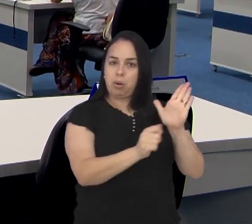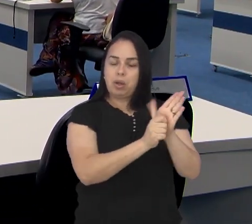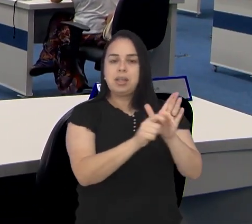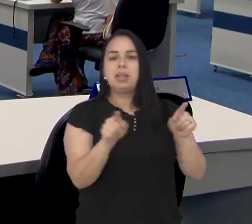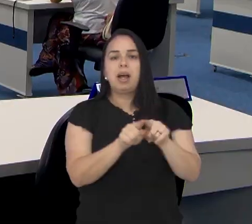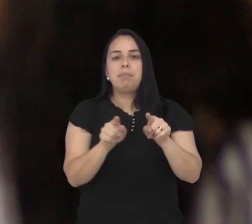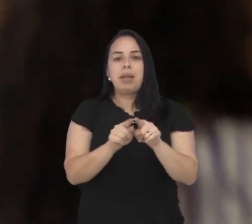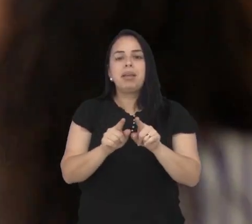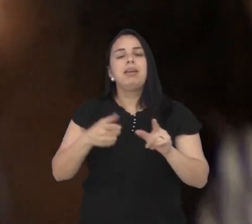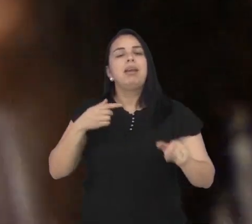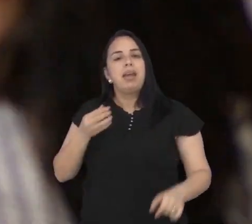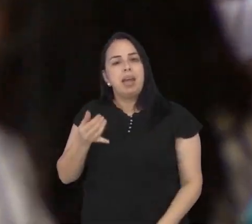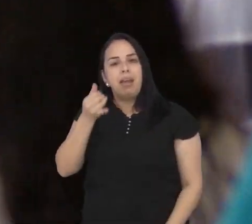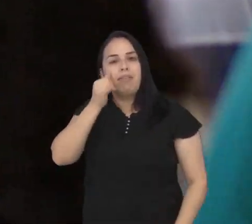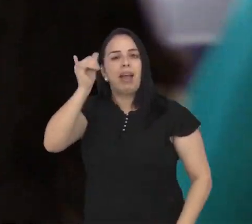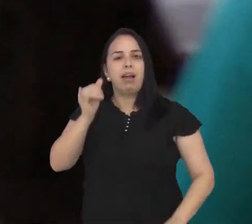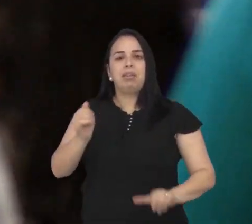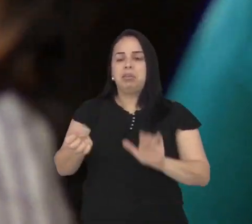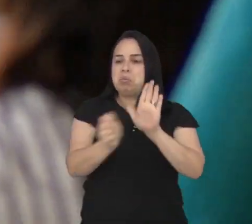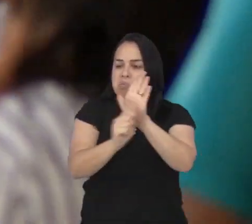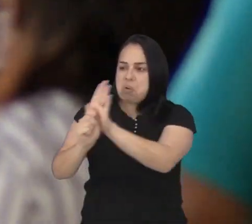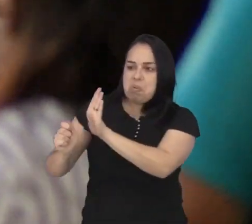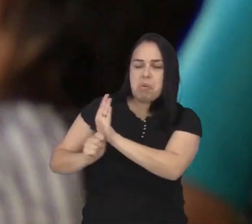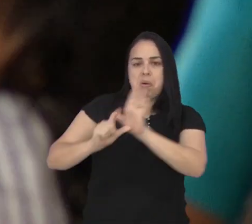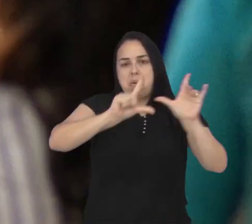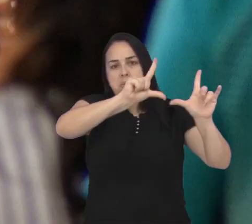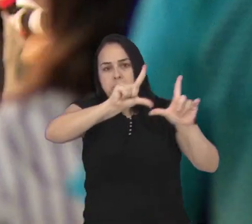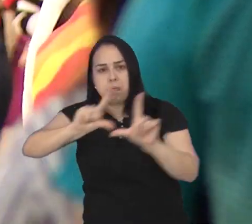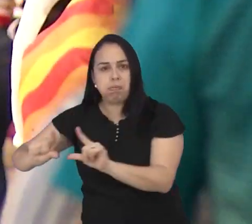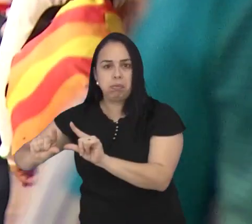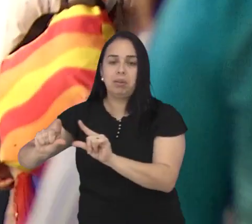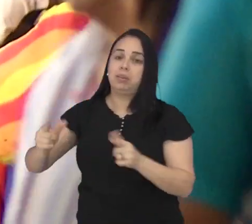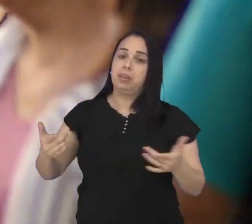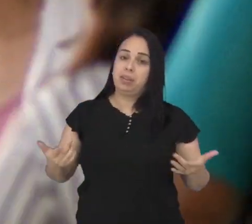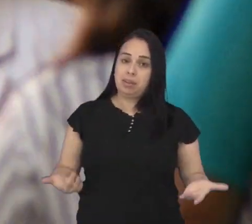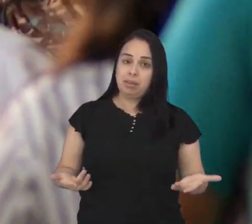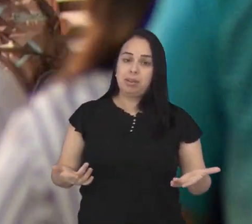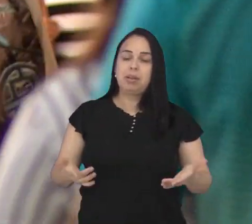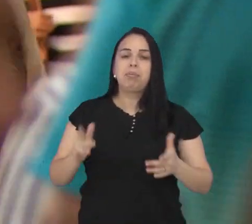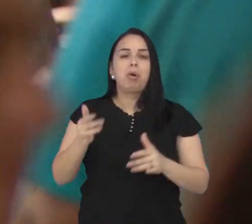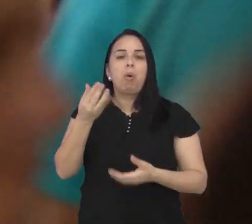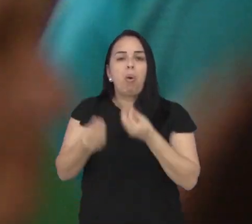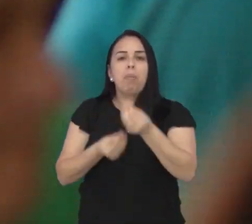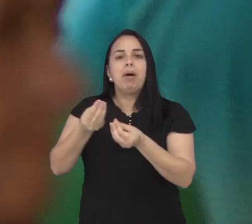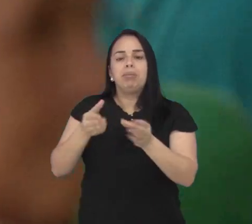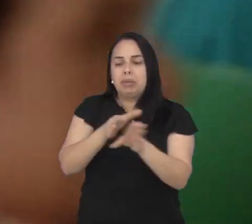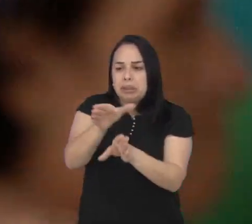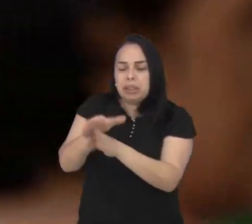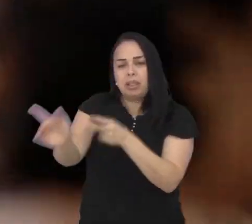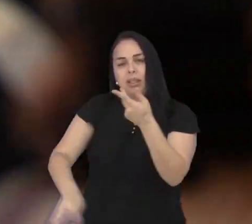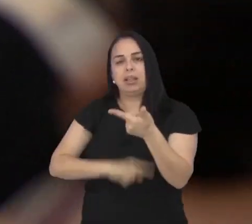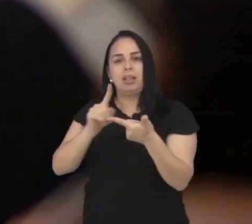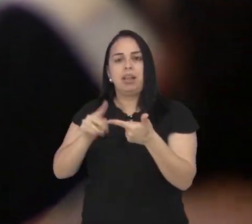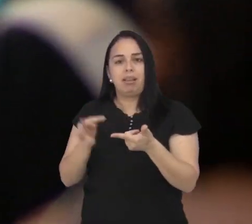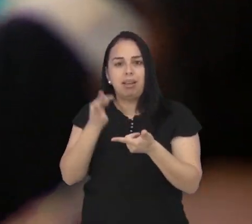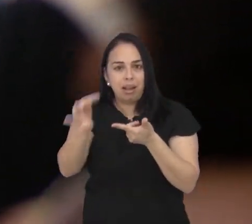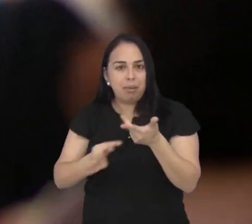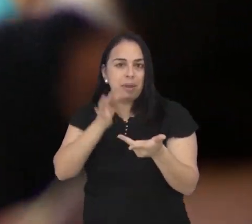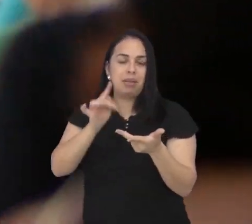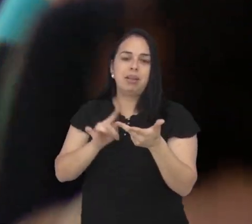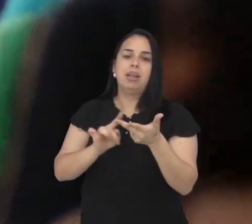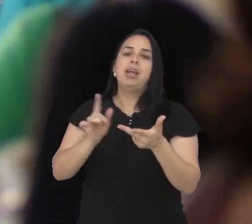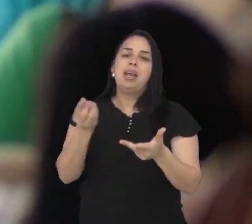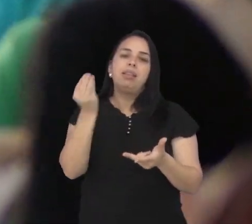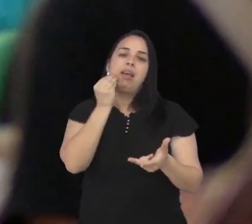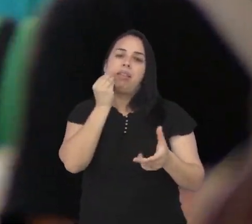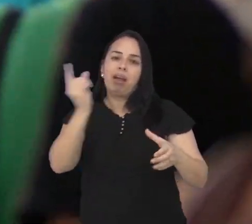orientar ações de redução da demanda por entorpecentes ou psicotrópicos por meio da prevenção, tratamento, recuperação